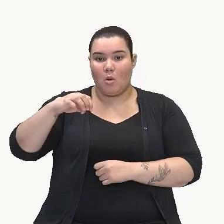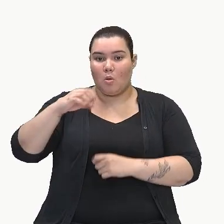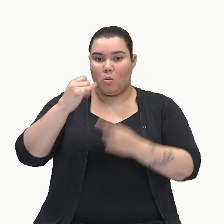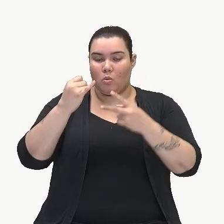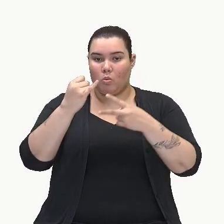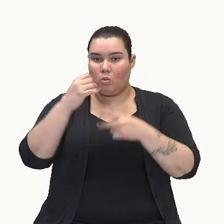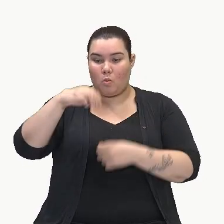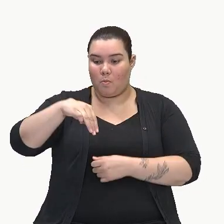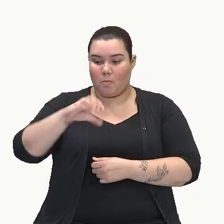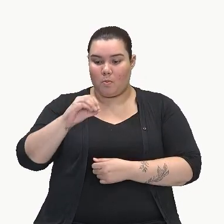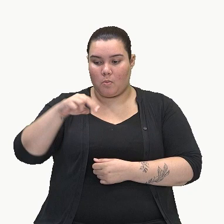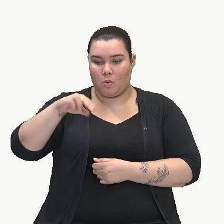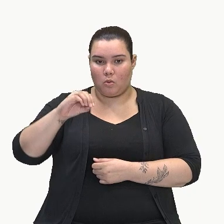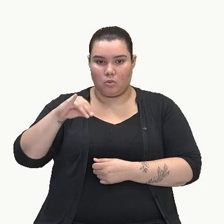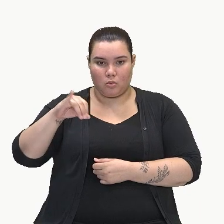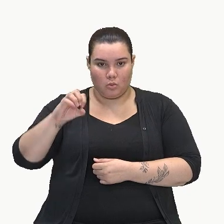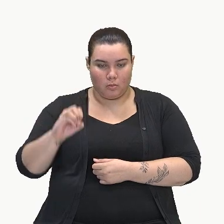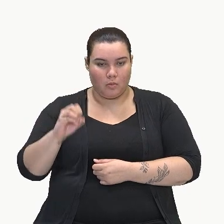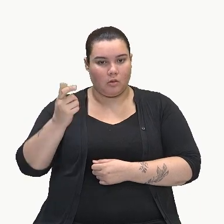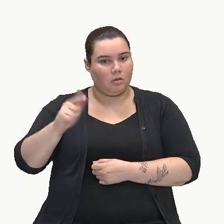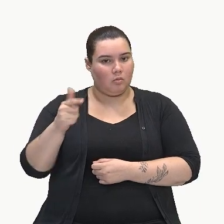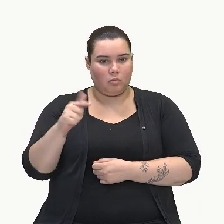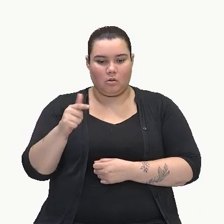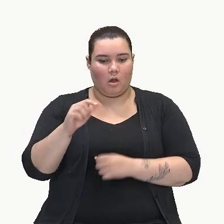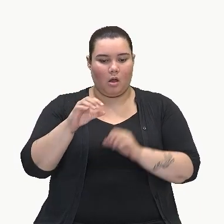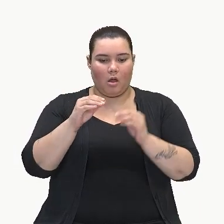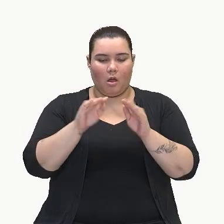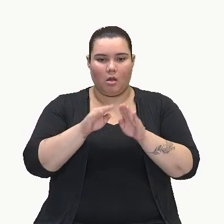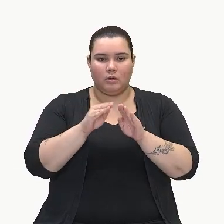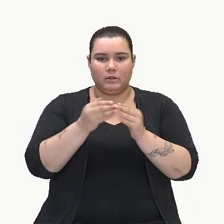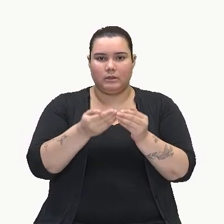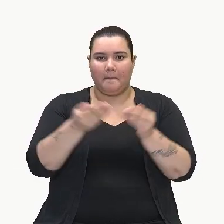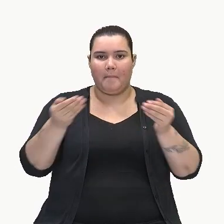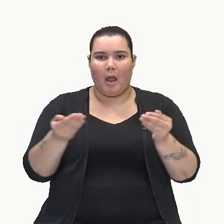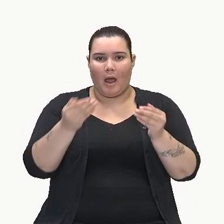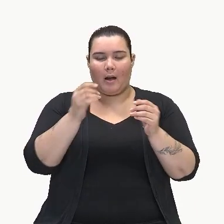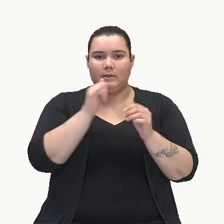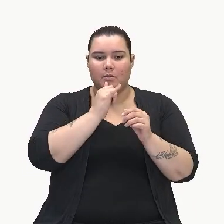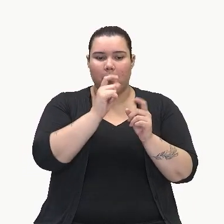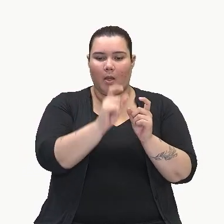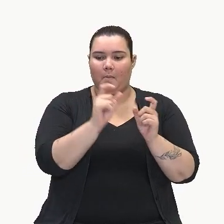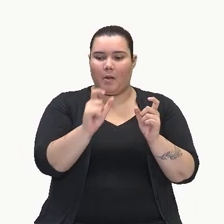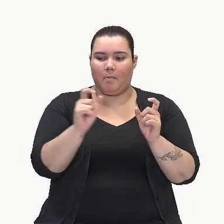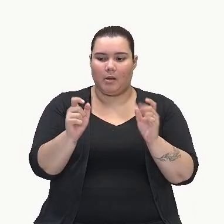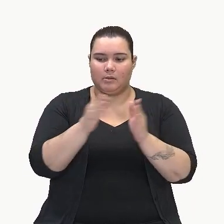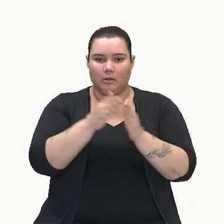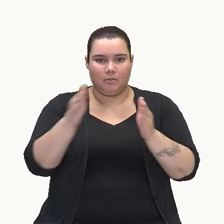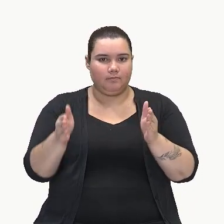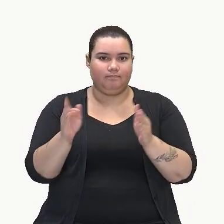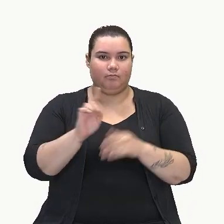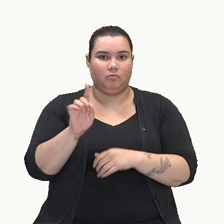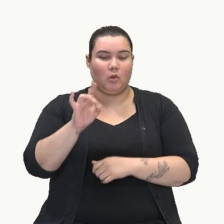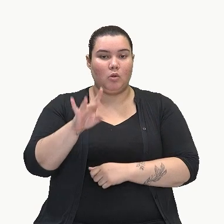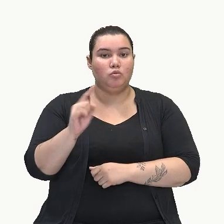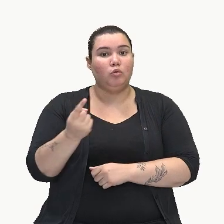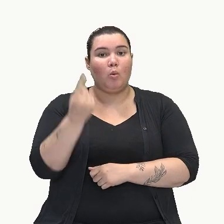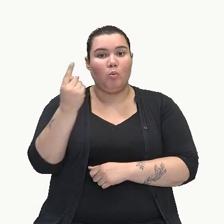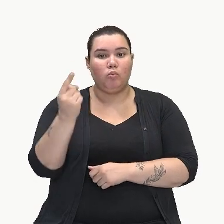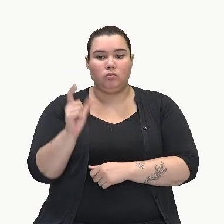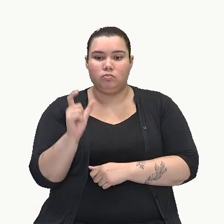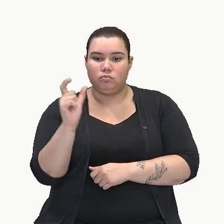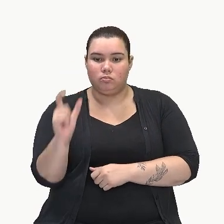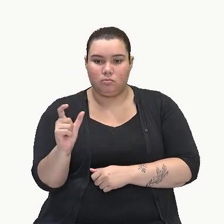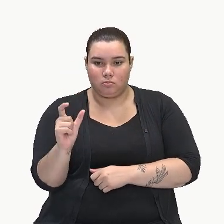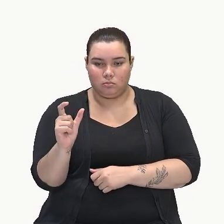temos sinais ali separando os termos, porque o monômio é exatamente um termo apenas.